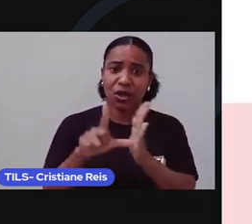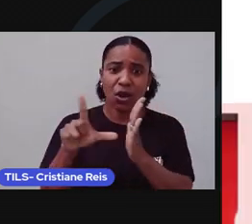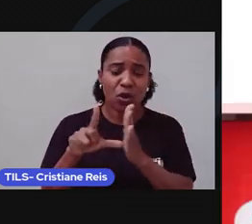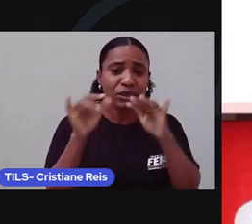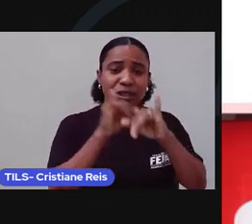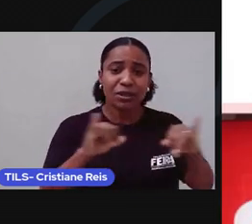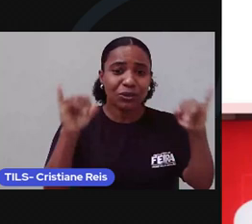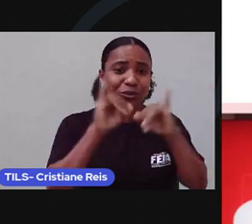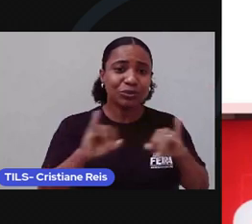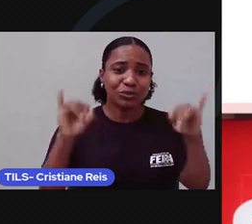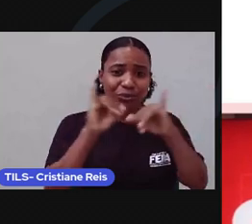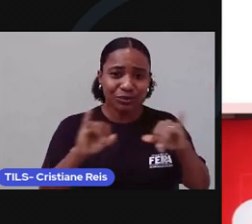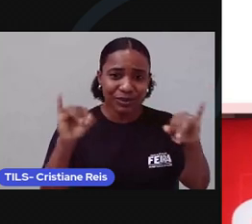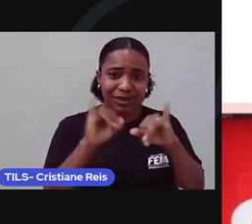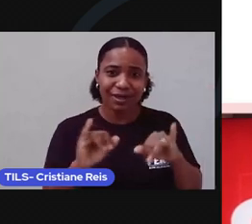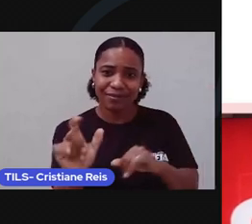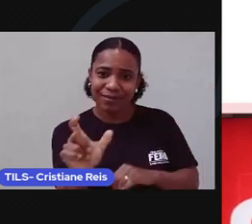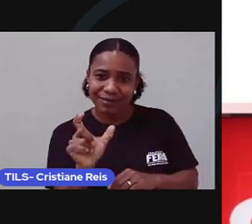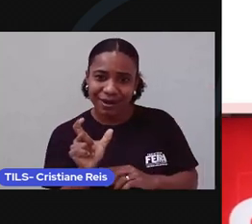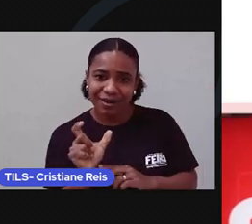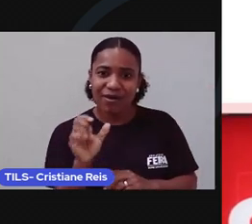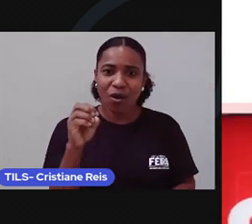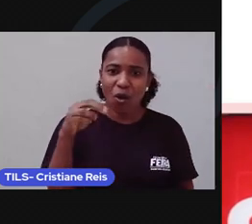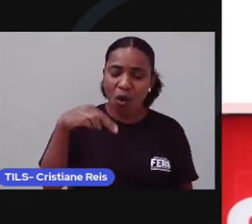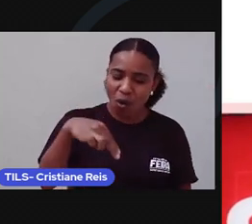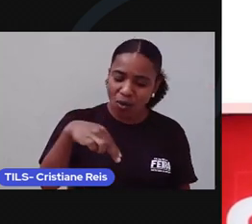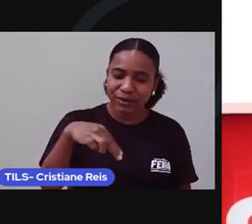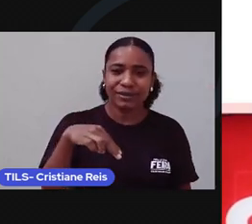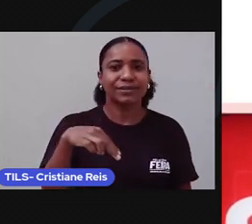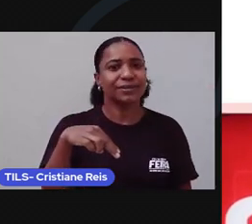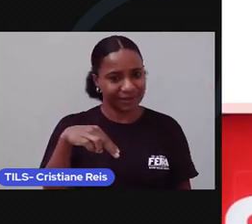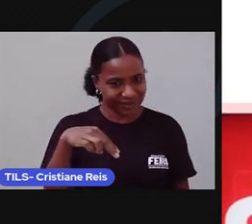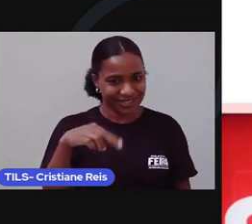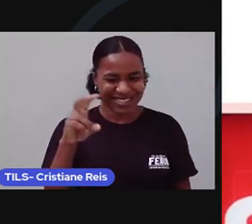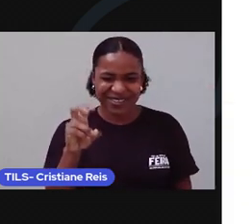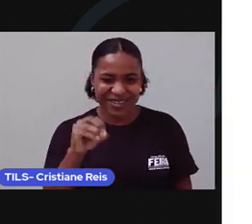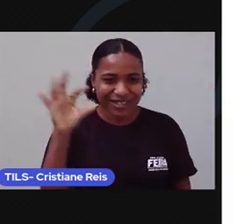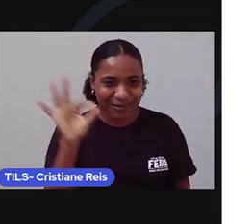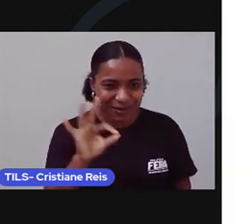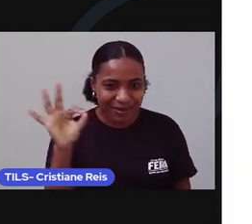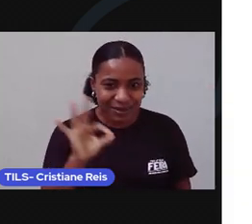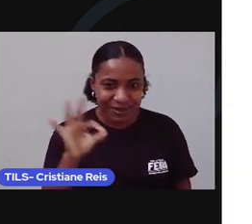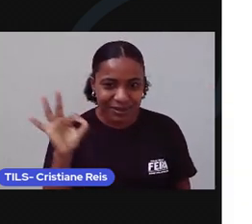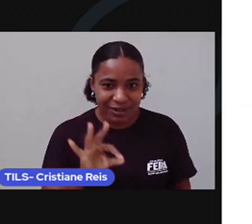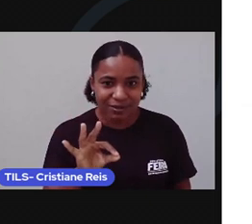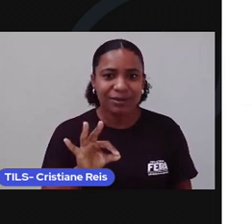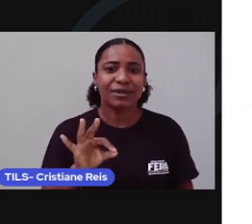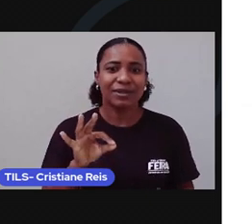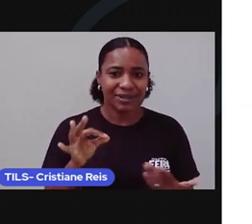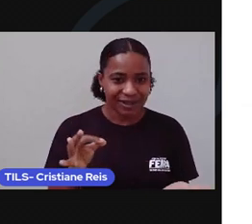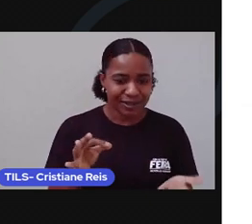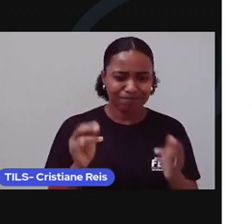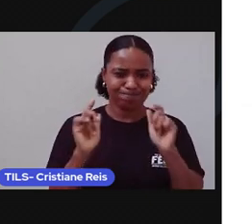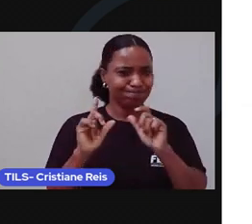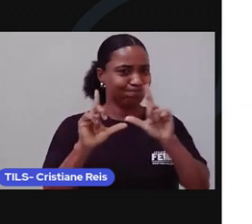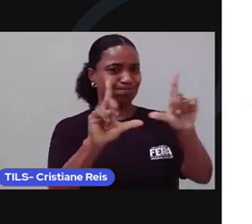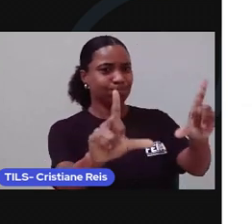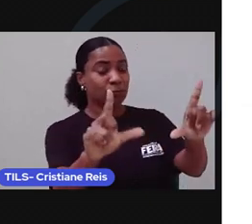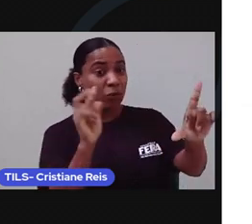on sale ou 50% off, escritas em letras bem grandes na vitrine para chamar a atenção.